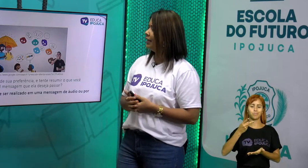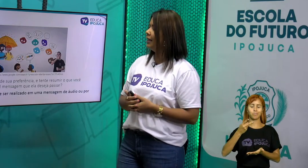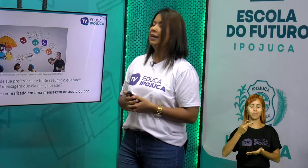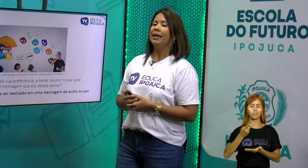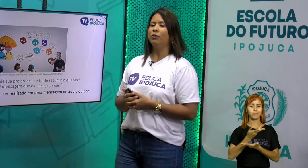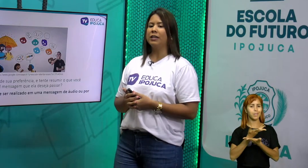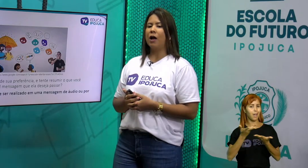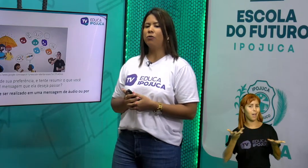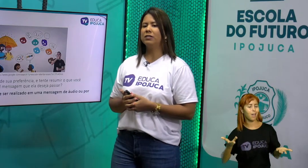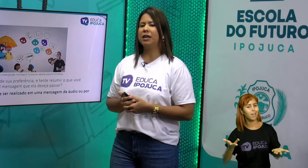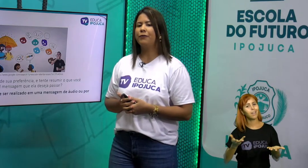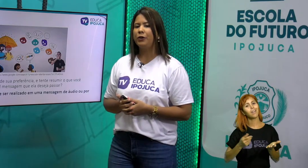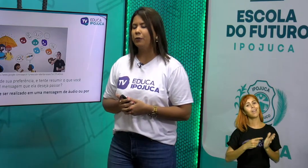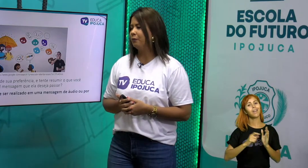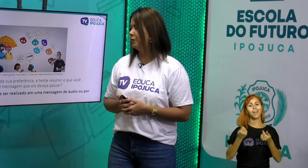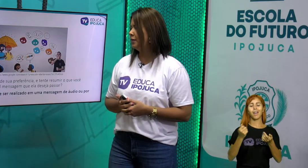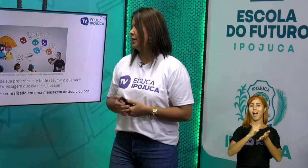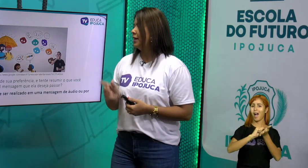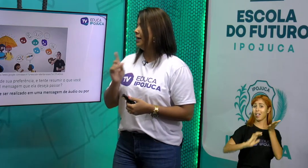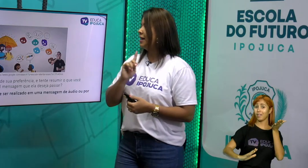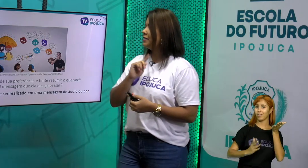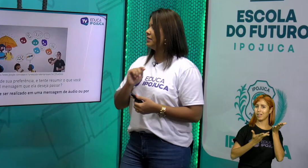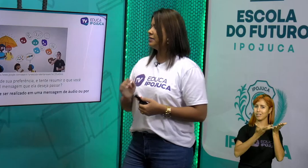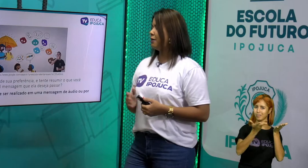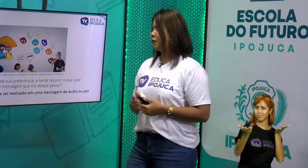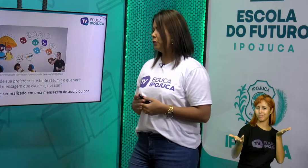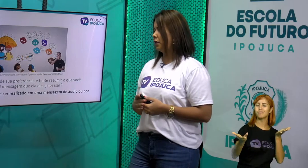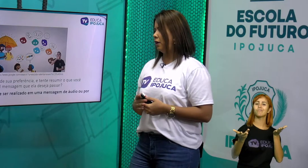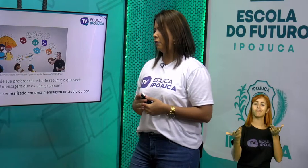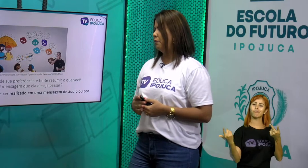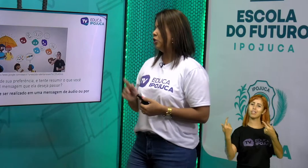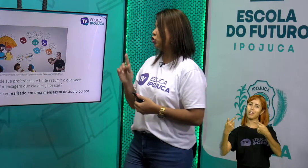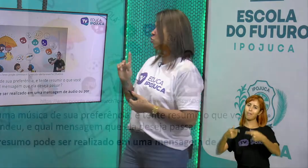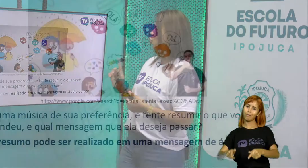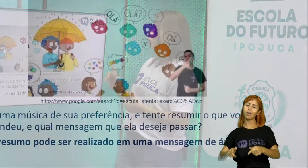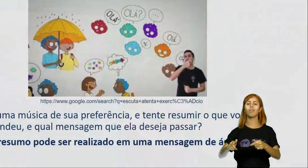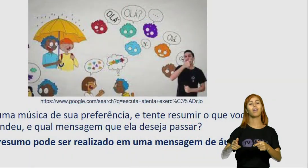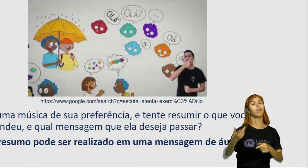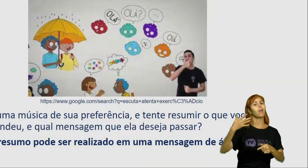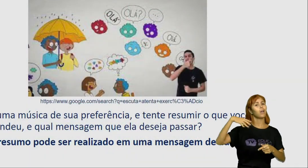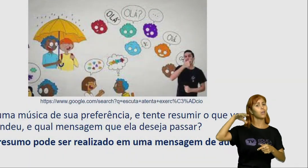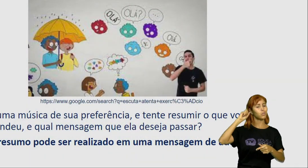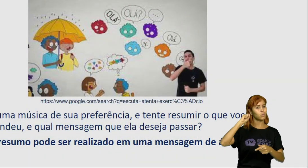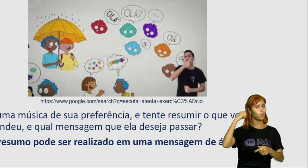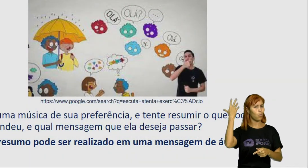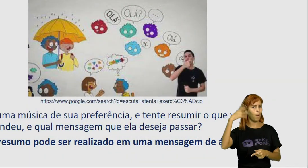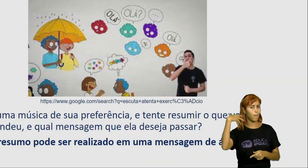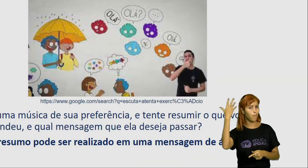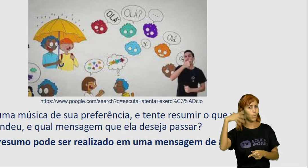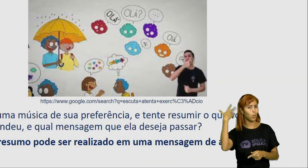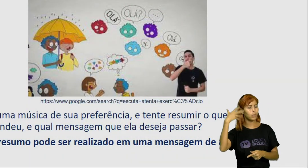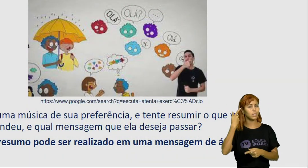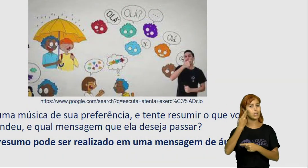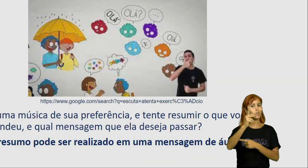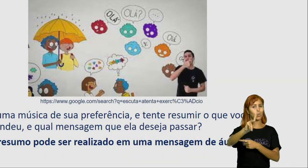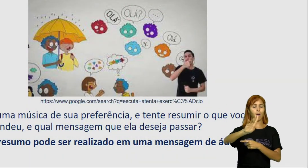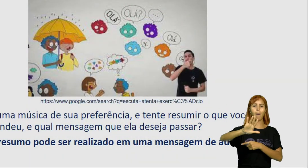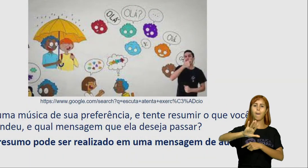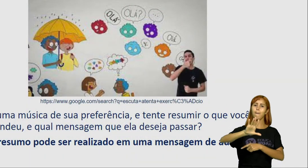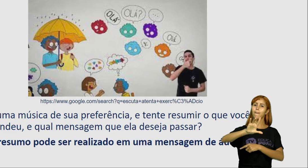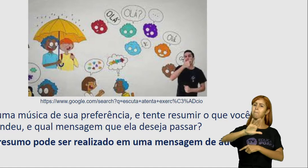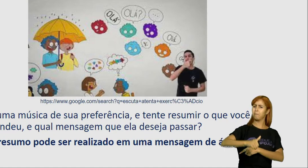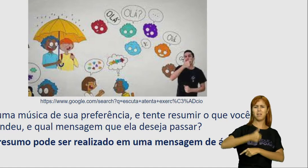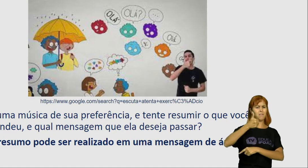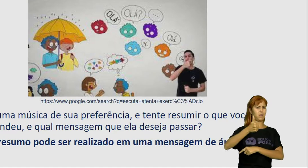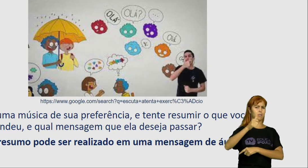E aí, eu trago um desafio. E nesse desafio tem, escute uma música de sua preferência